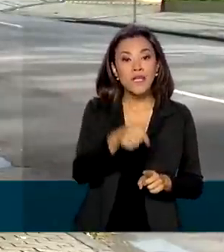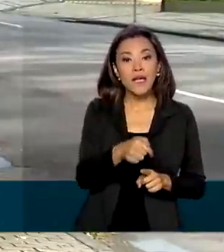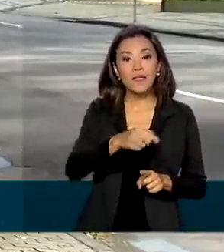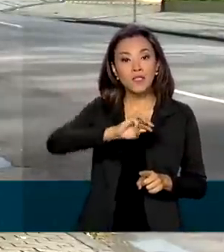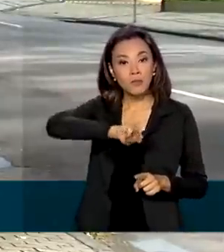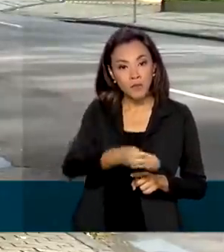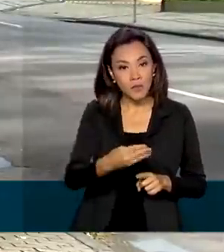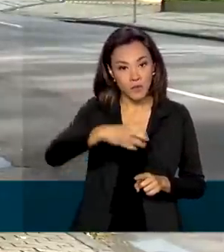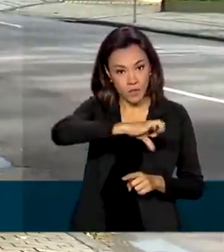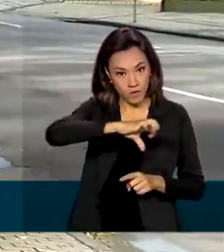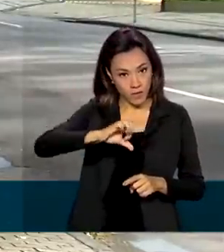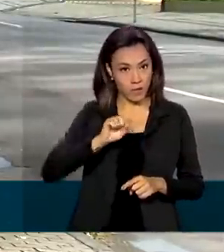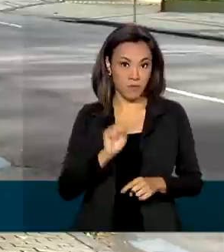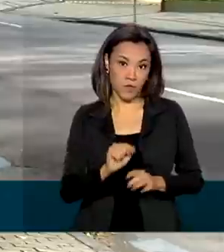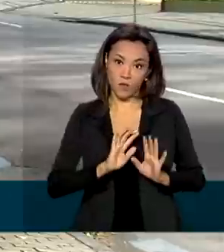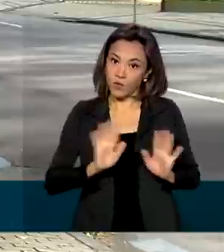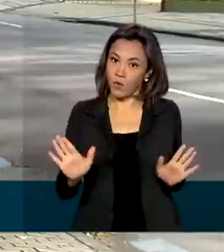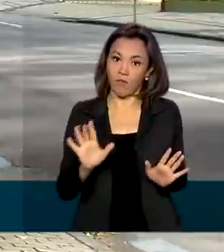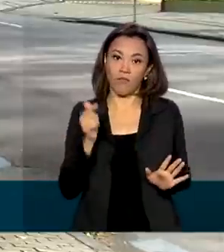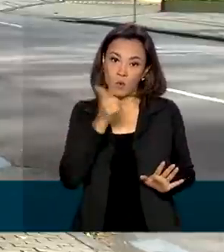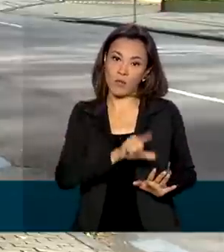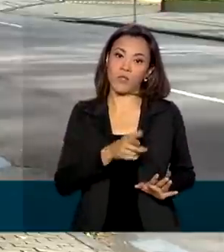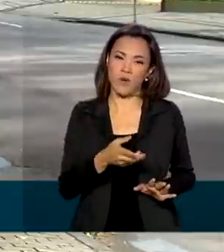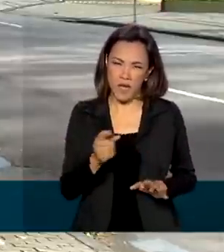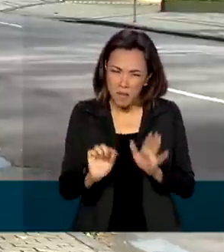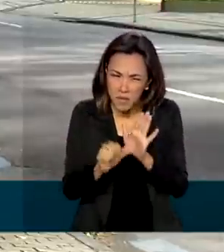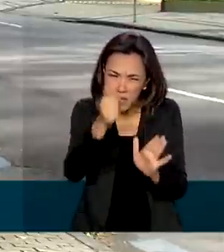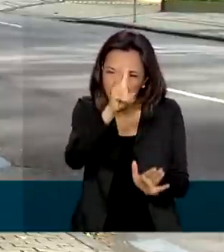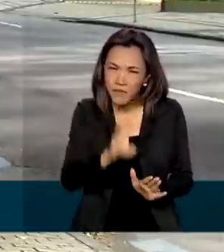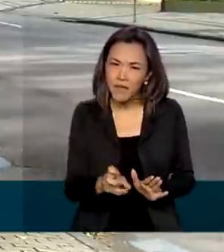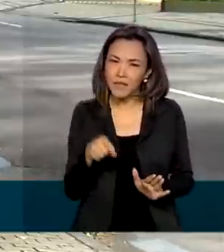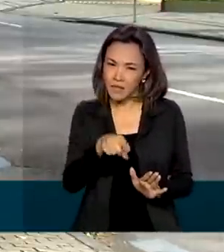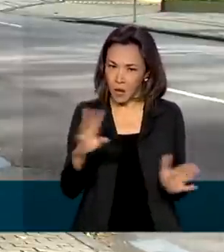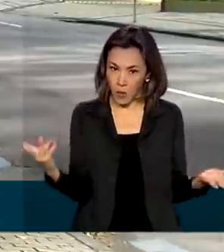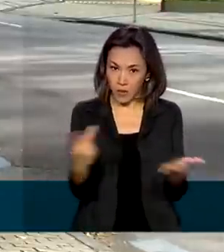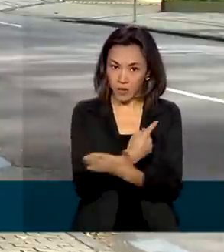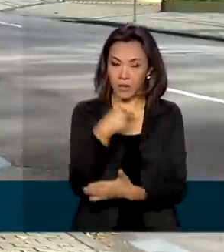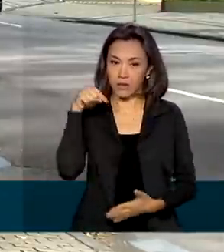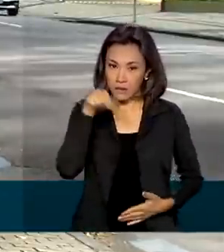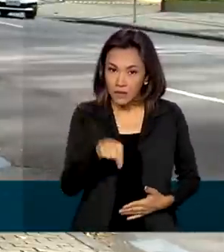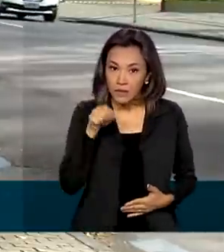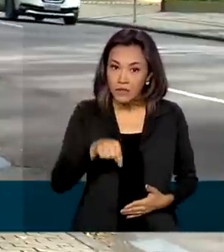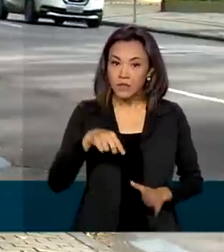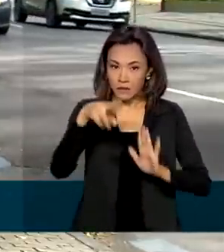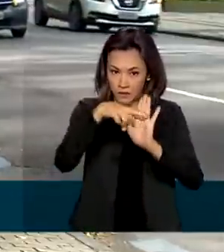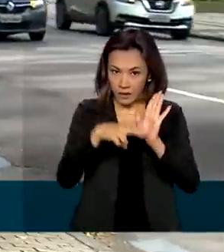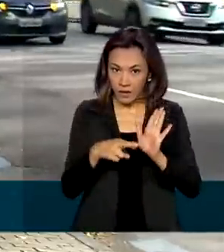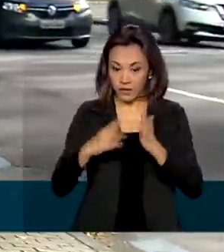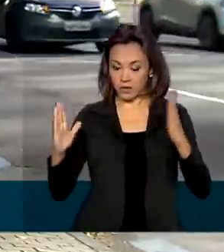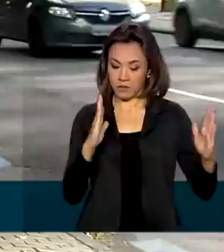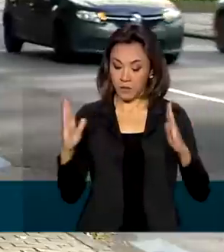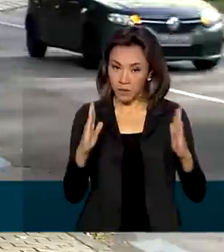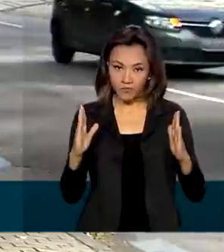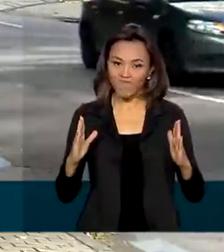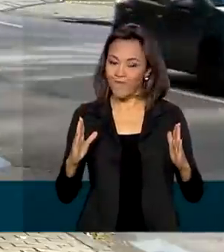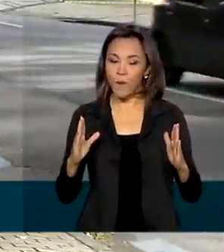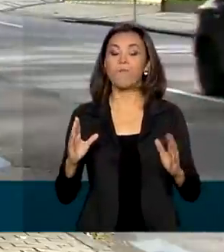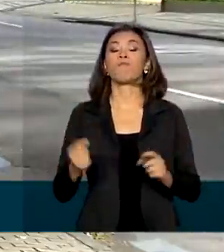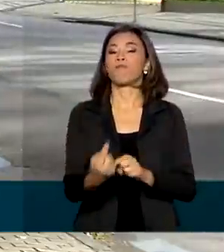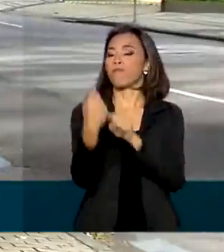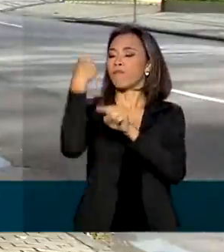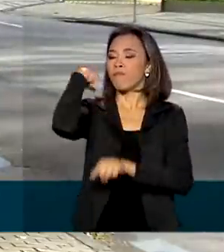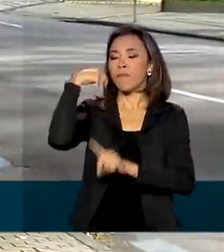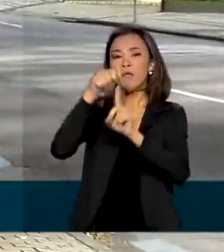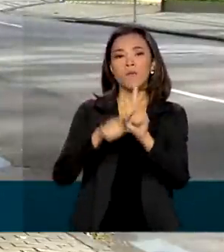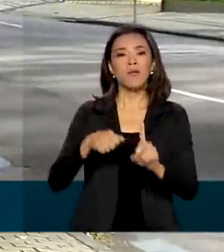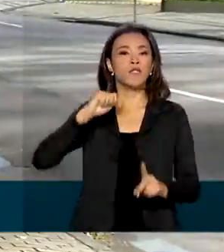e 900 mil. Não é a primeira vez que ocorrem restrições desse tipo durante a pandemia. No mês de abril, entrou em